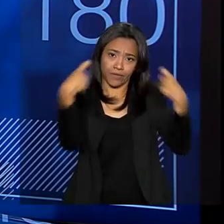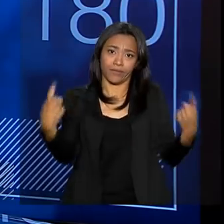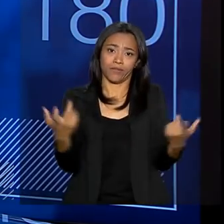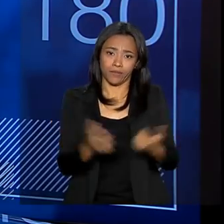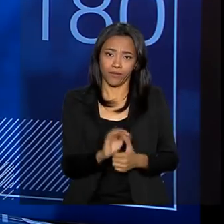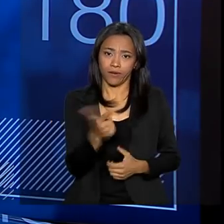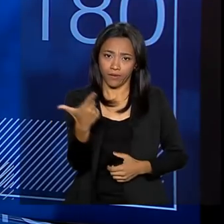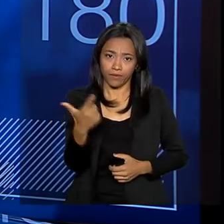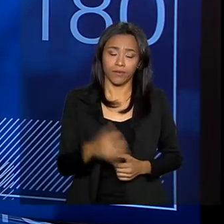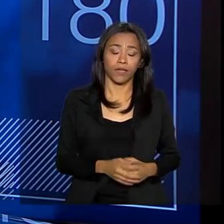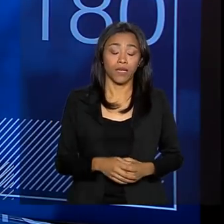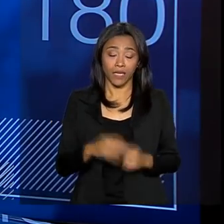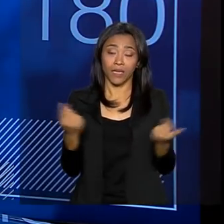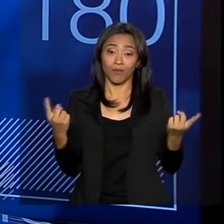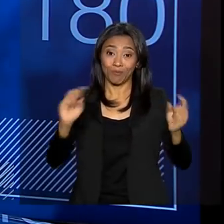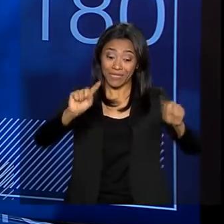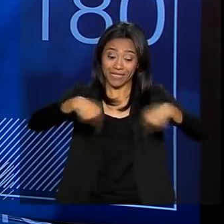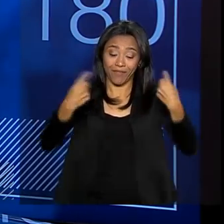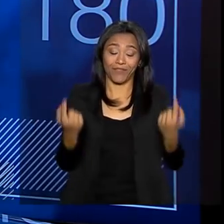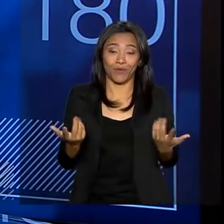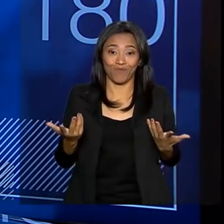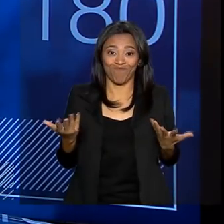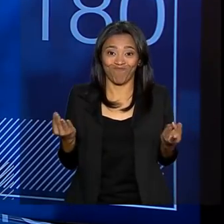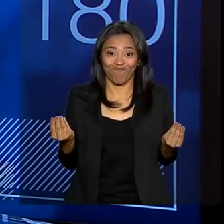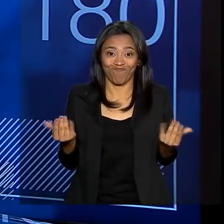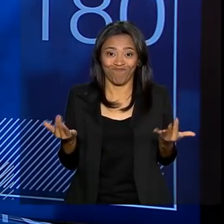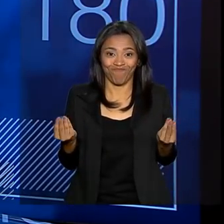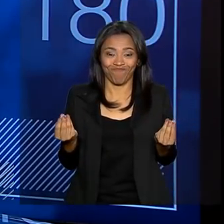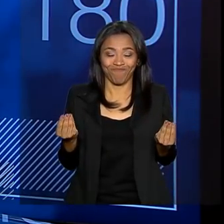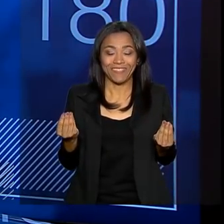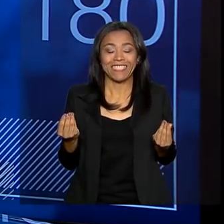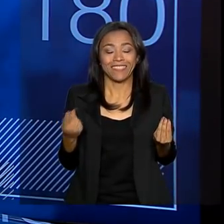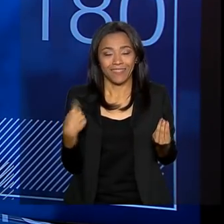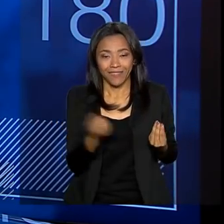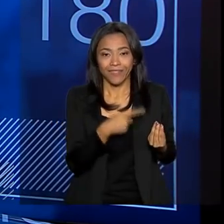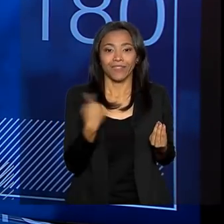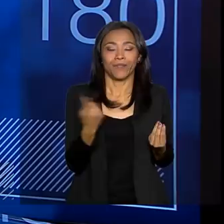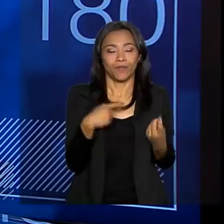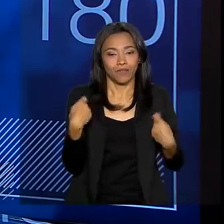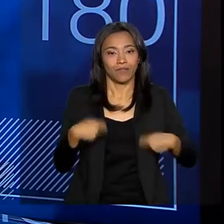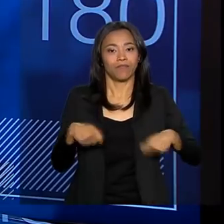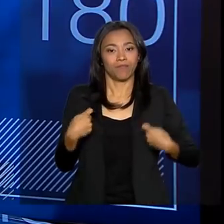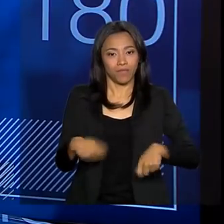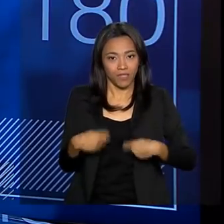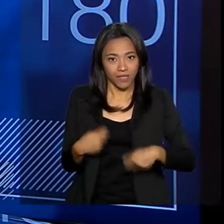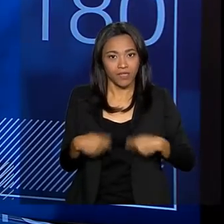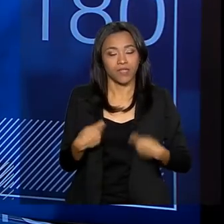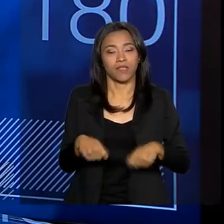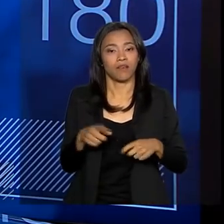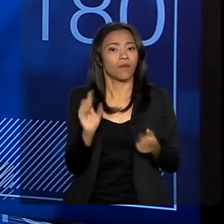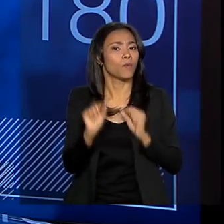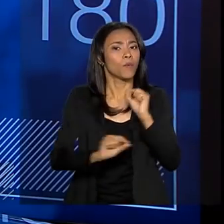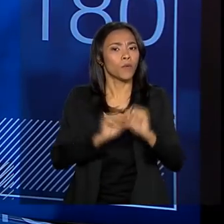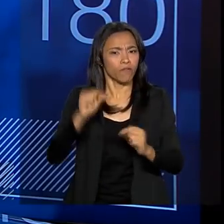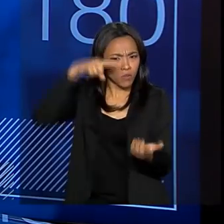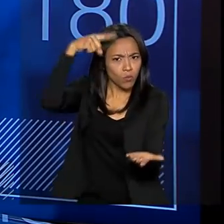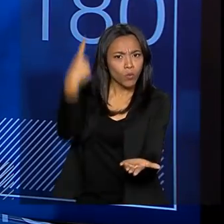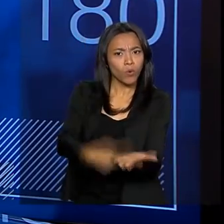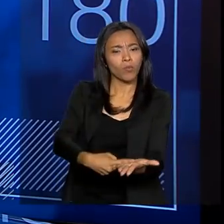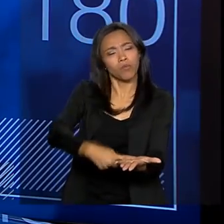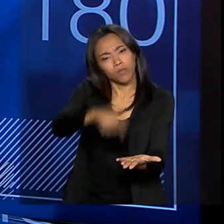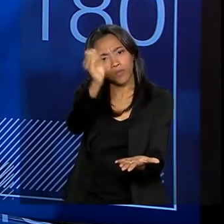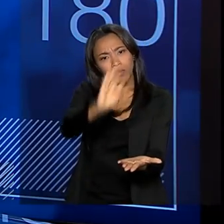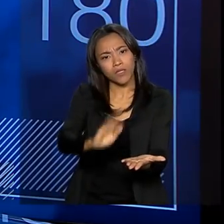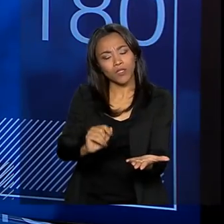A violência contra a mulher é um desafio que está na mesa. E nós vamos ter que, inclusive, fazer um grande pacto no Brasil pela